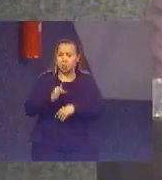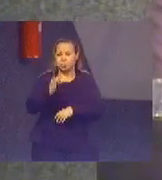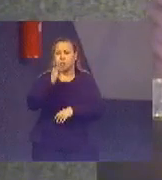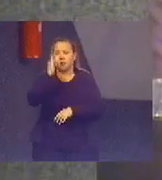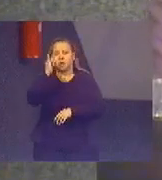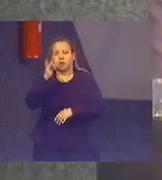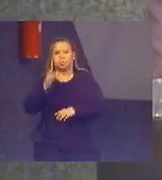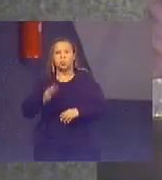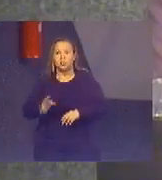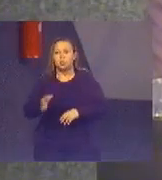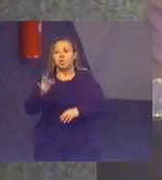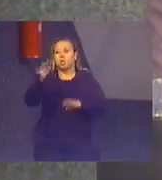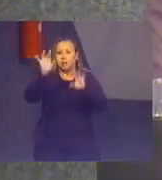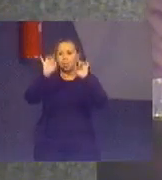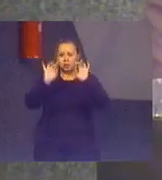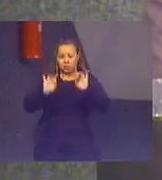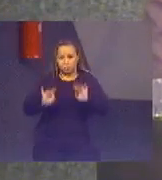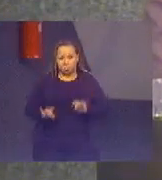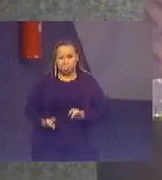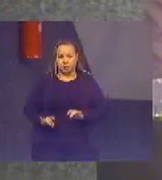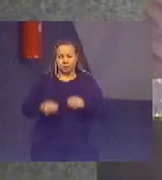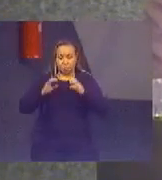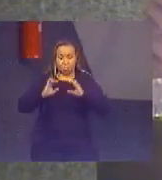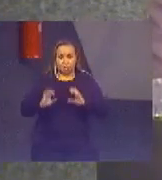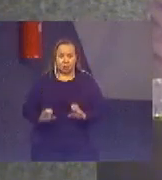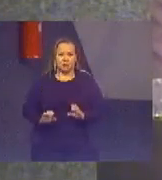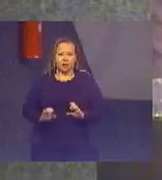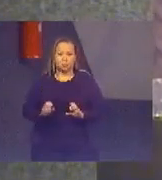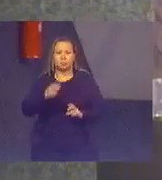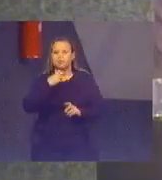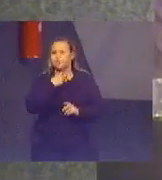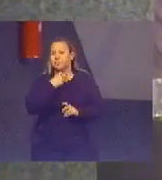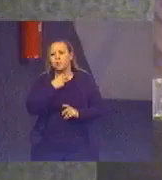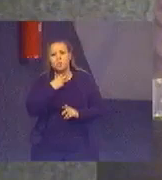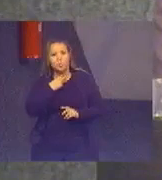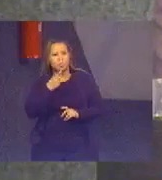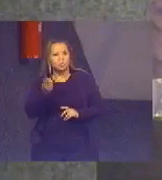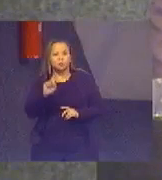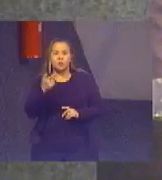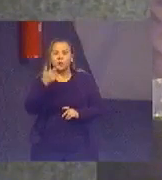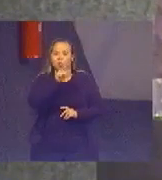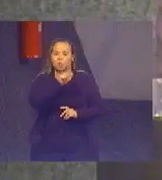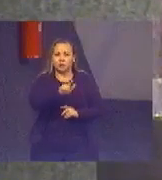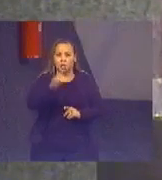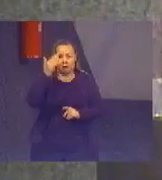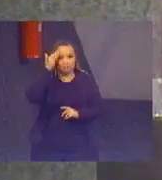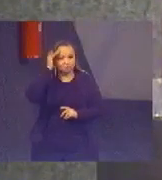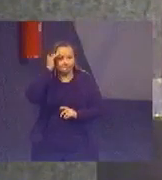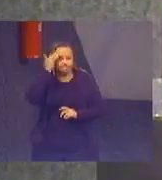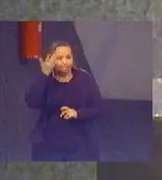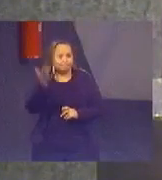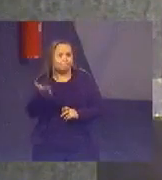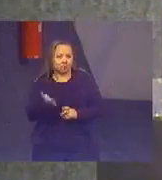específicos, que o cidadão comum, ele não pode, não tem competência técnica para